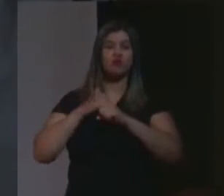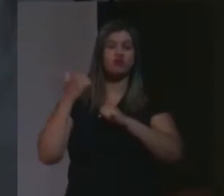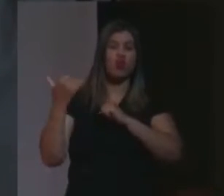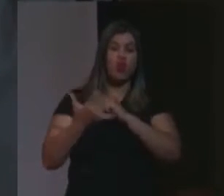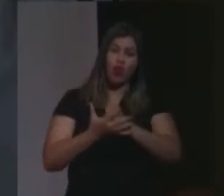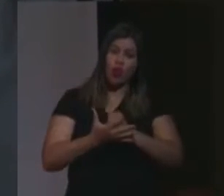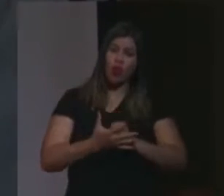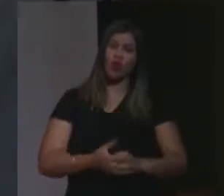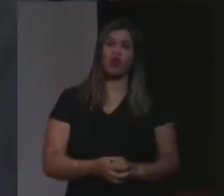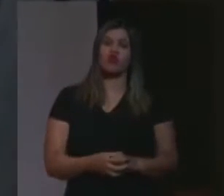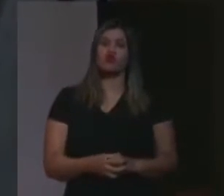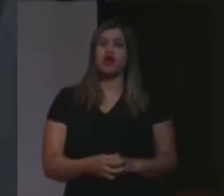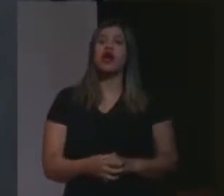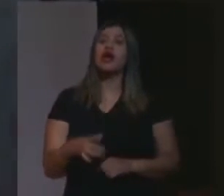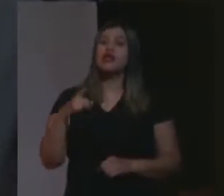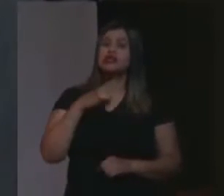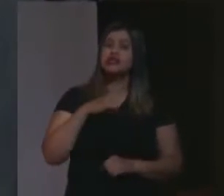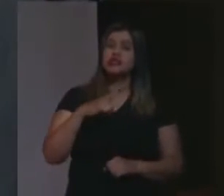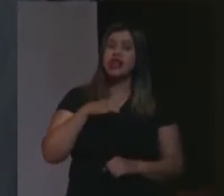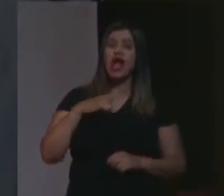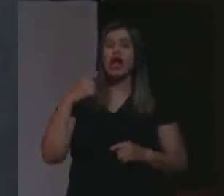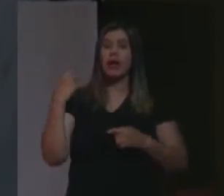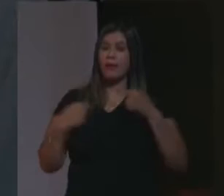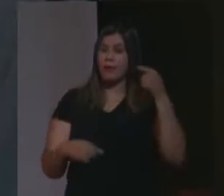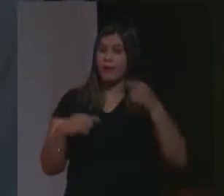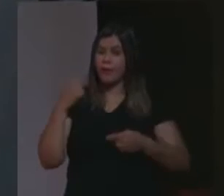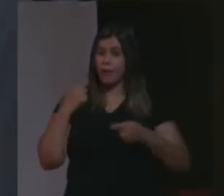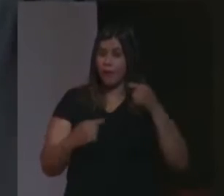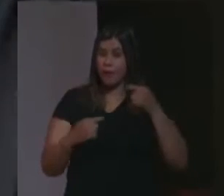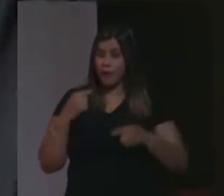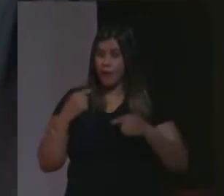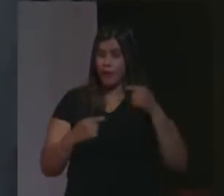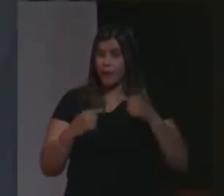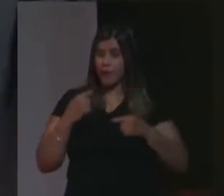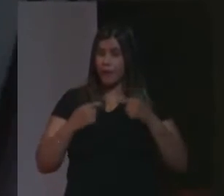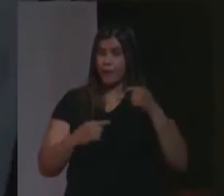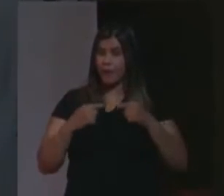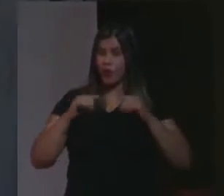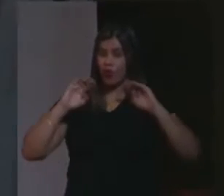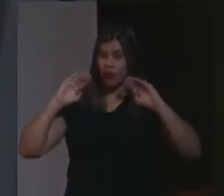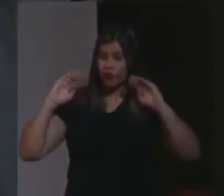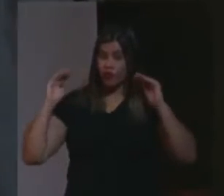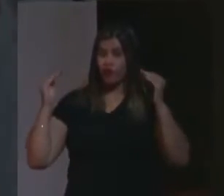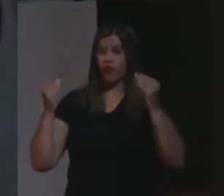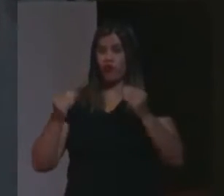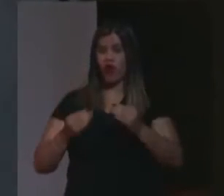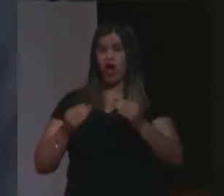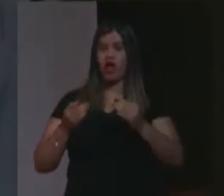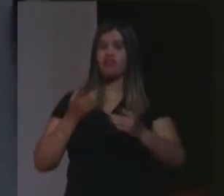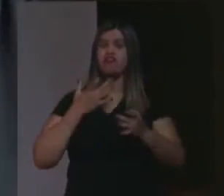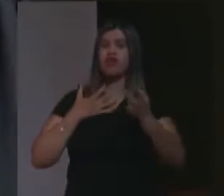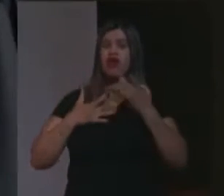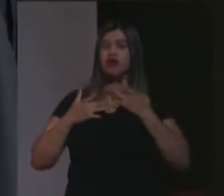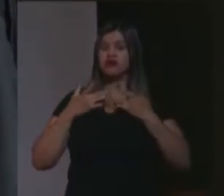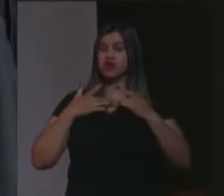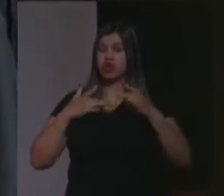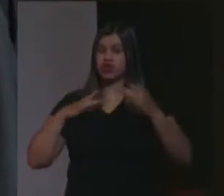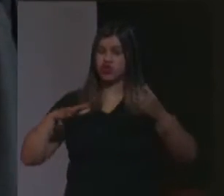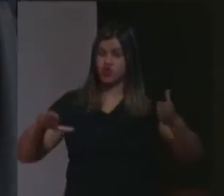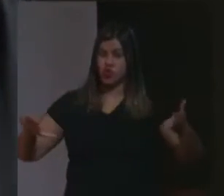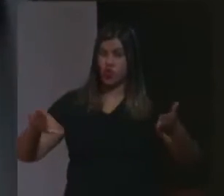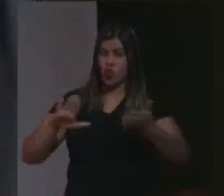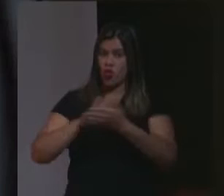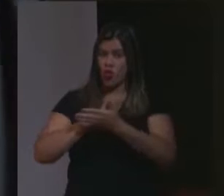houve uma adoção de uma política especialmente voltada com a intenção de acabar com a